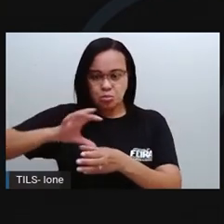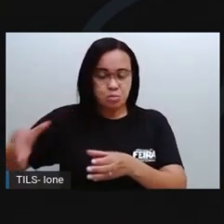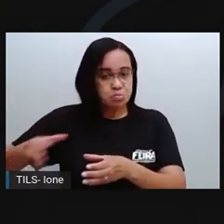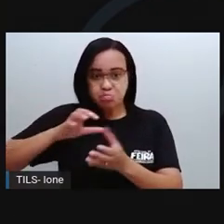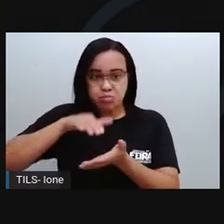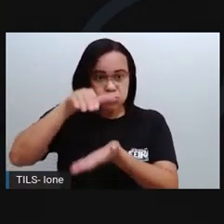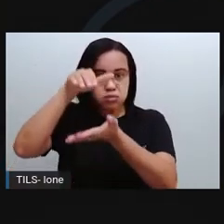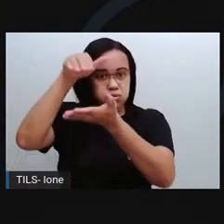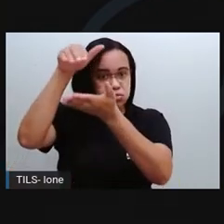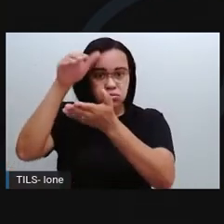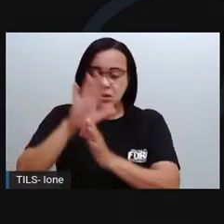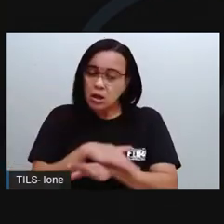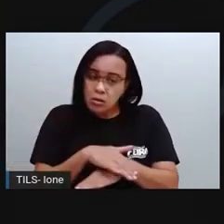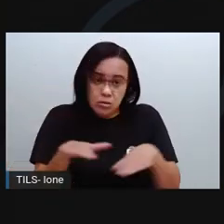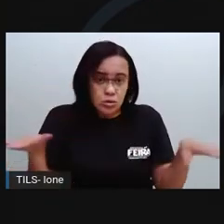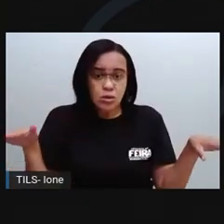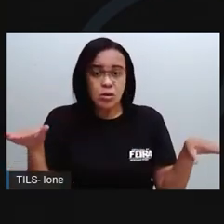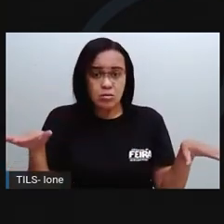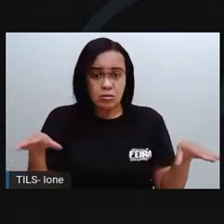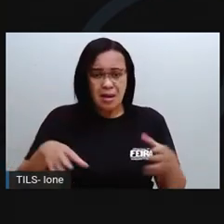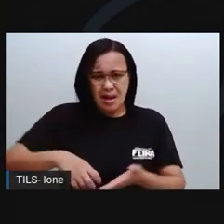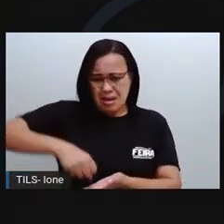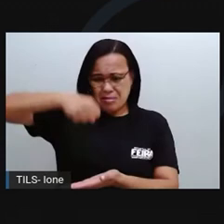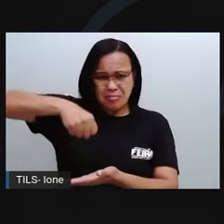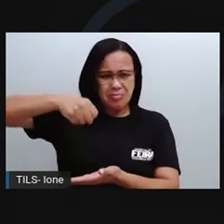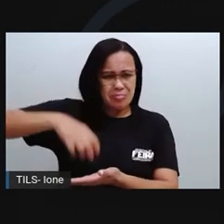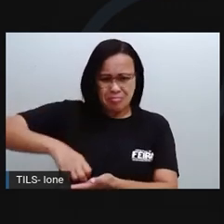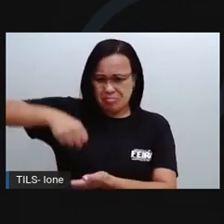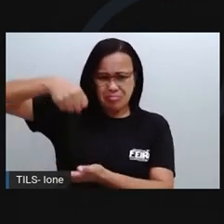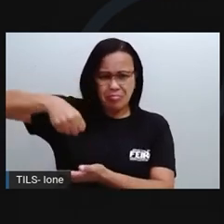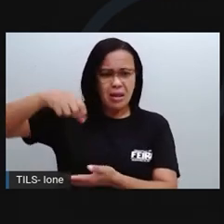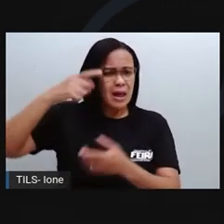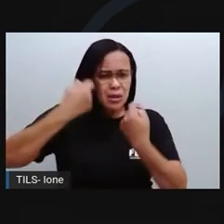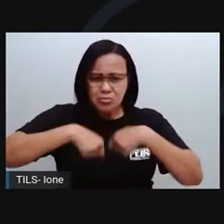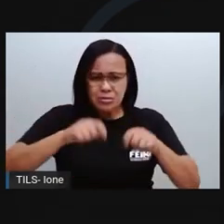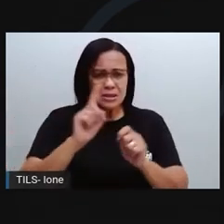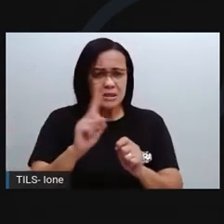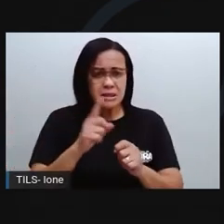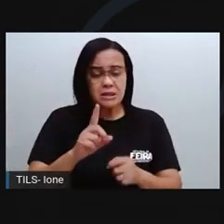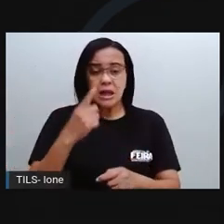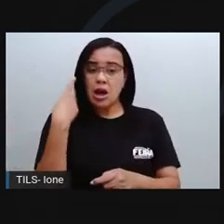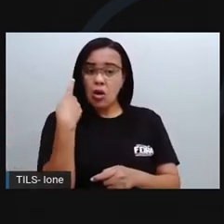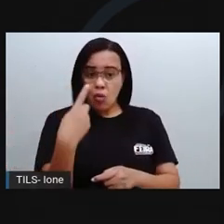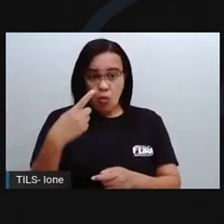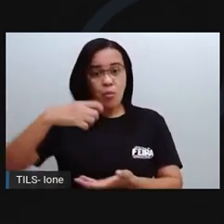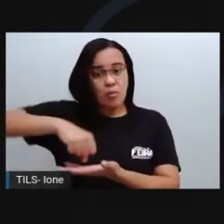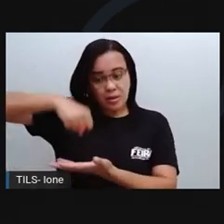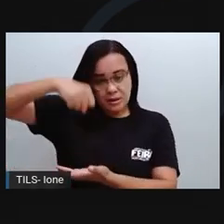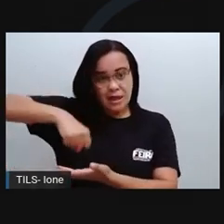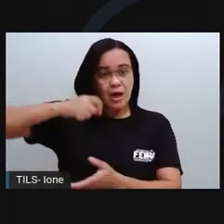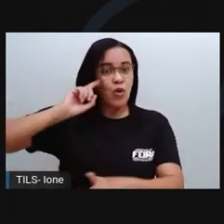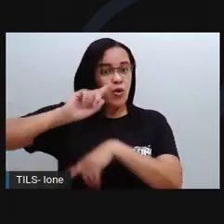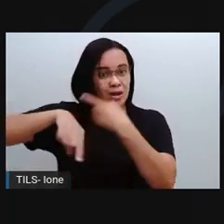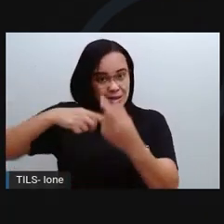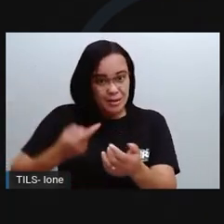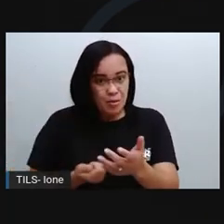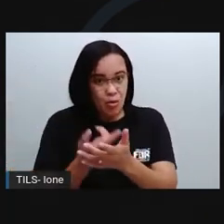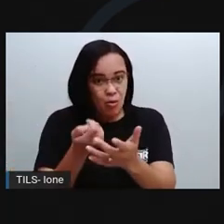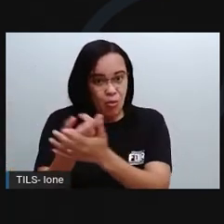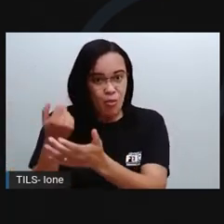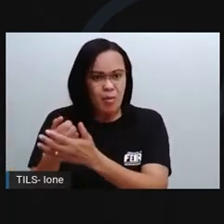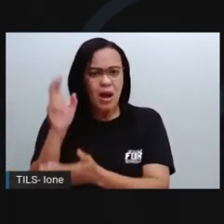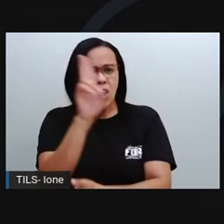Não precisa colocar uma sacola dentro de outra sacola. Com a sacola em casa, depois das compras, é possível